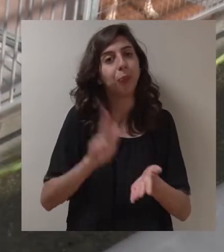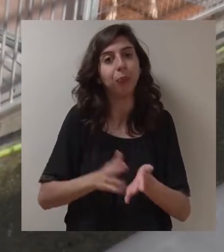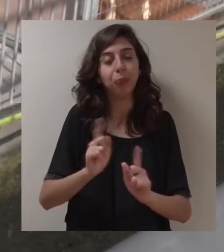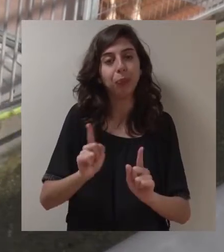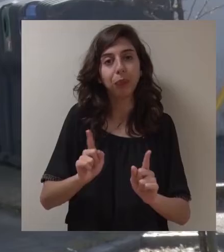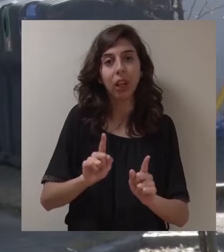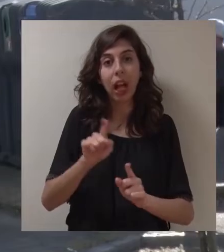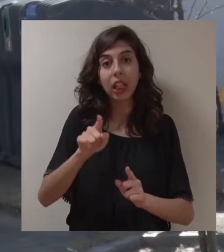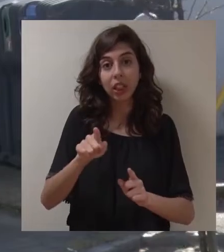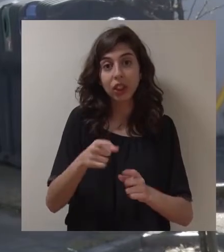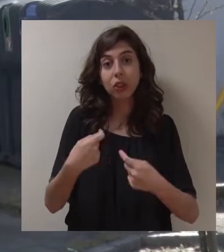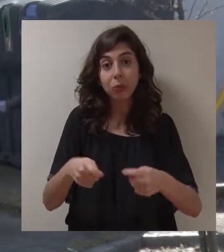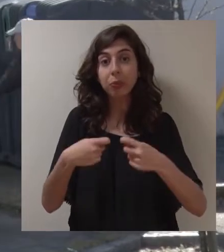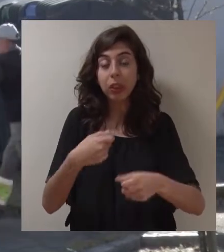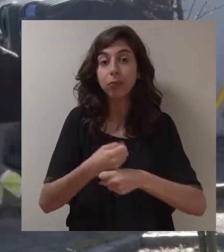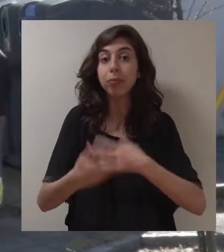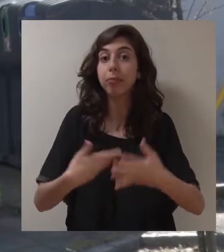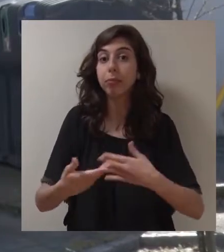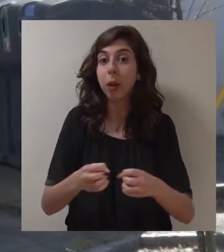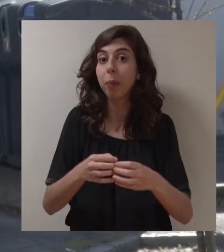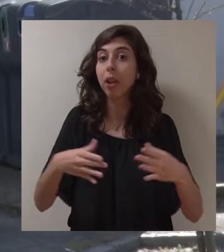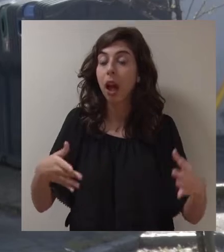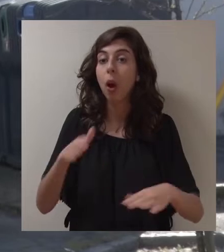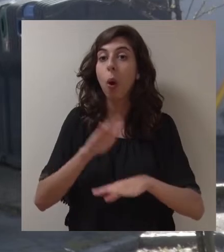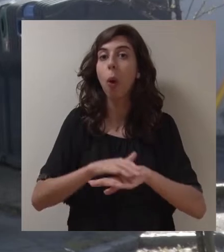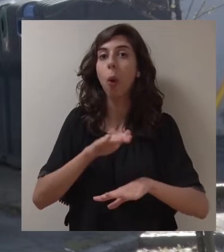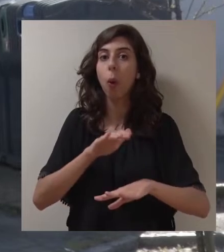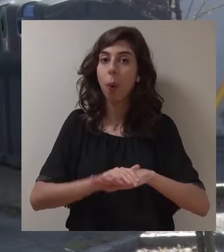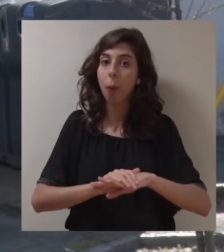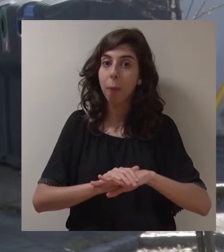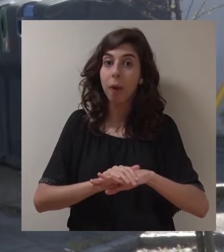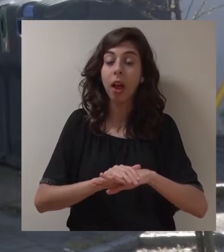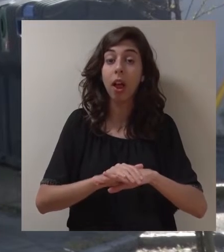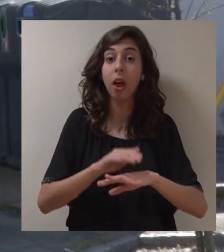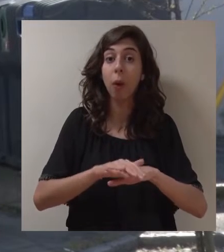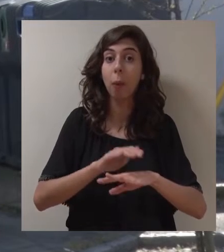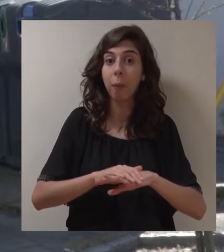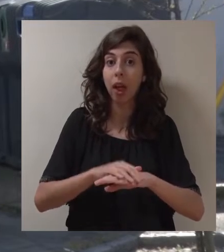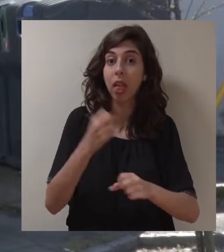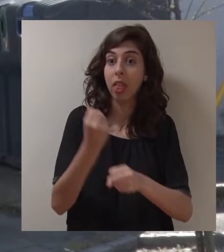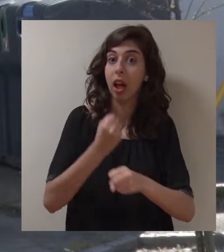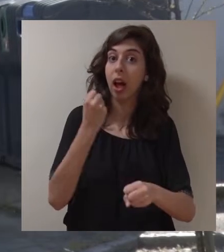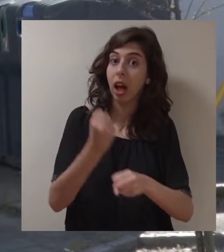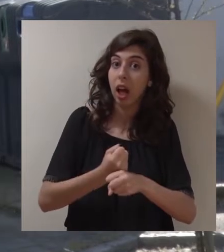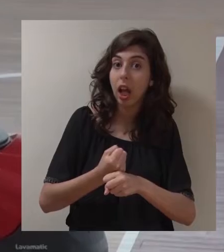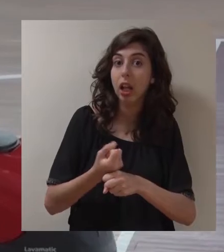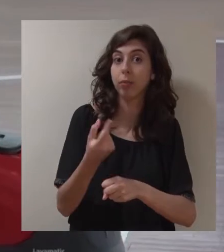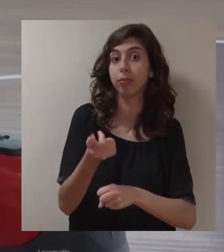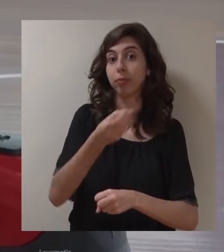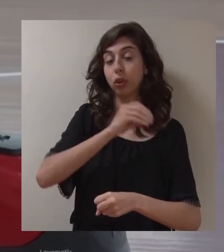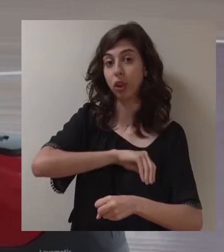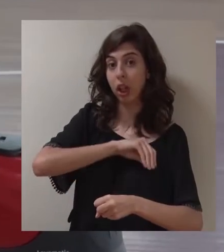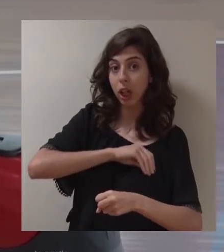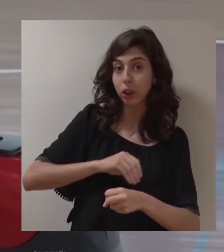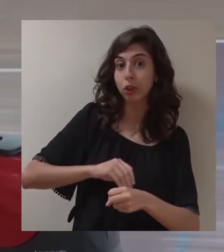Não é verdade. Estas despesas de funcionamento aumentaram fruto da reposição, por um lado, que houve das carreiras,